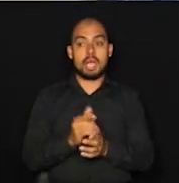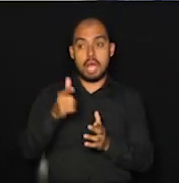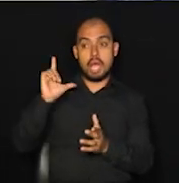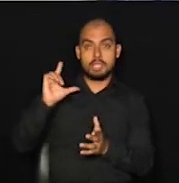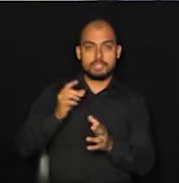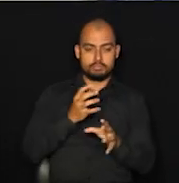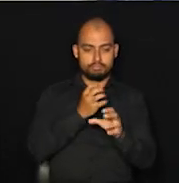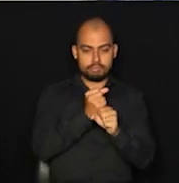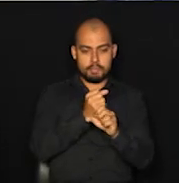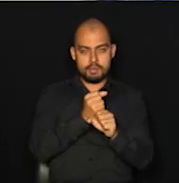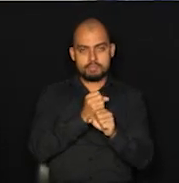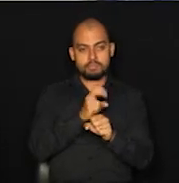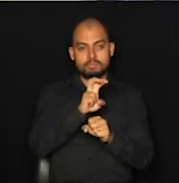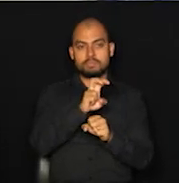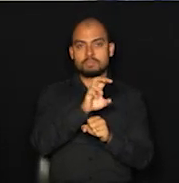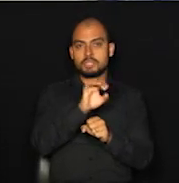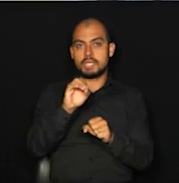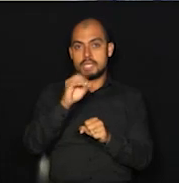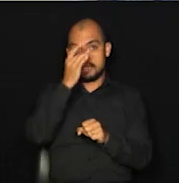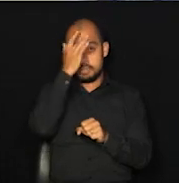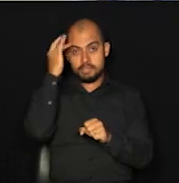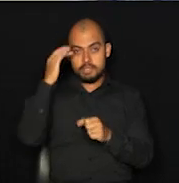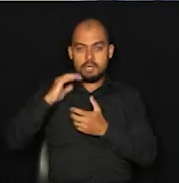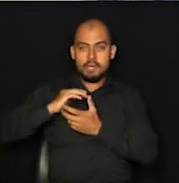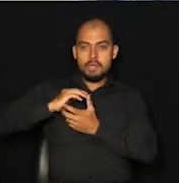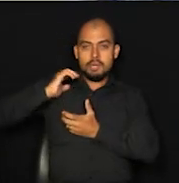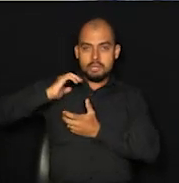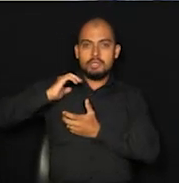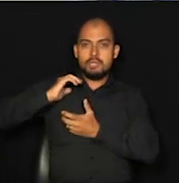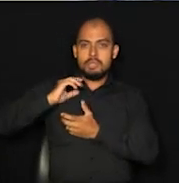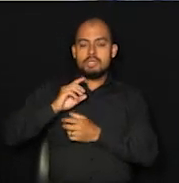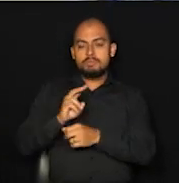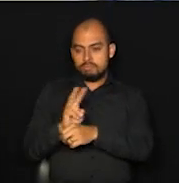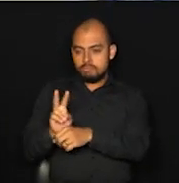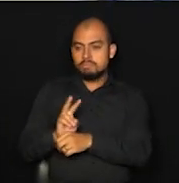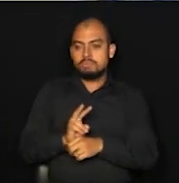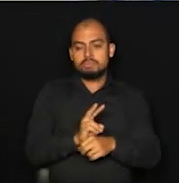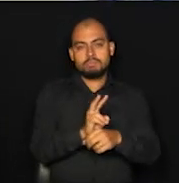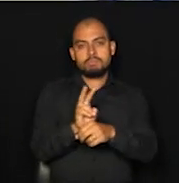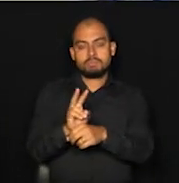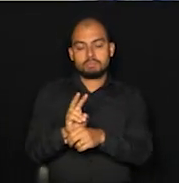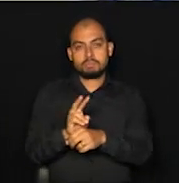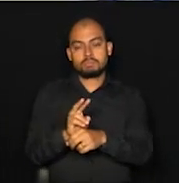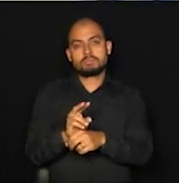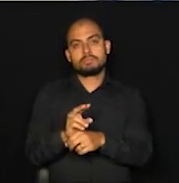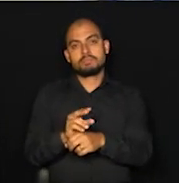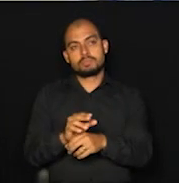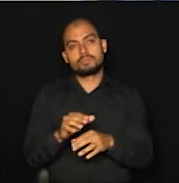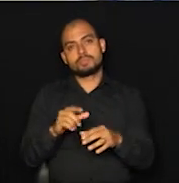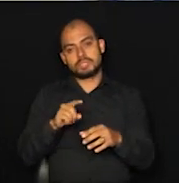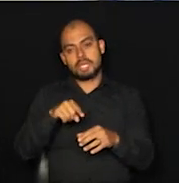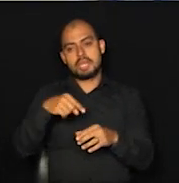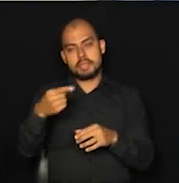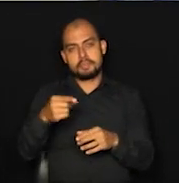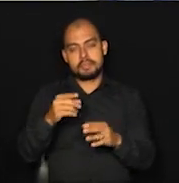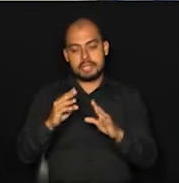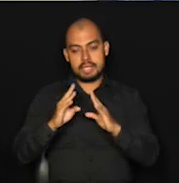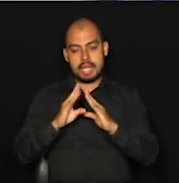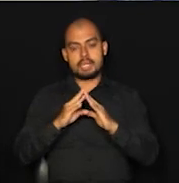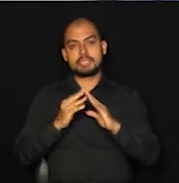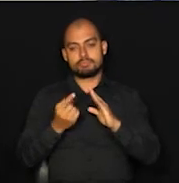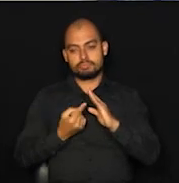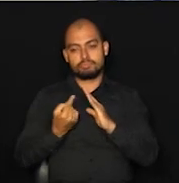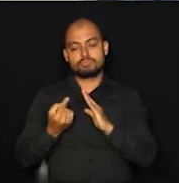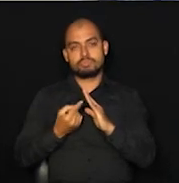mais de 500 pessoas idosas acompanhadas, dessas, muitas ficaram em casa, com síndromes